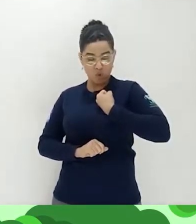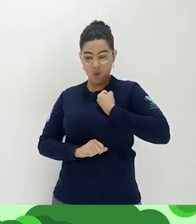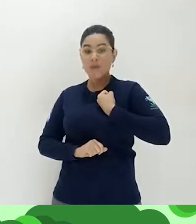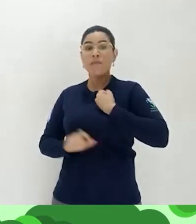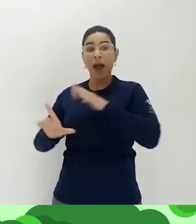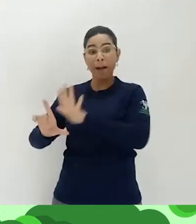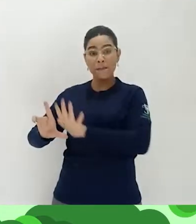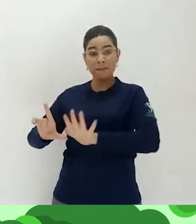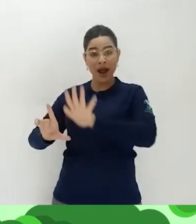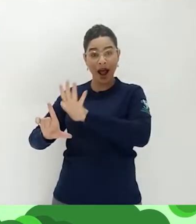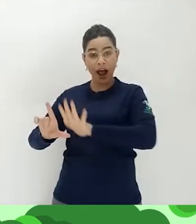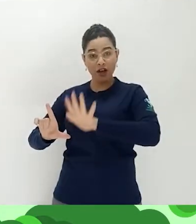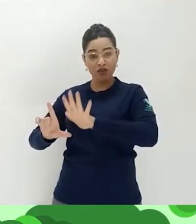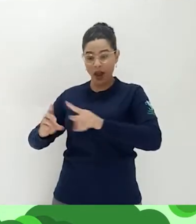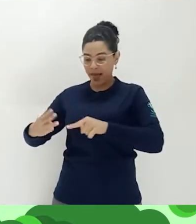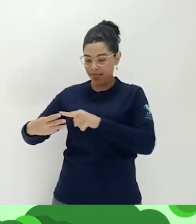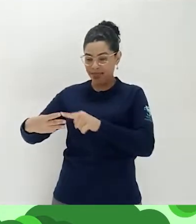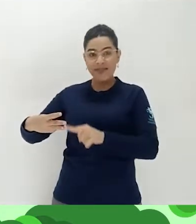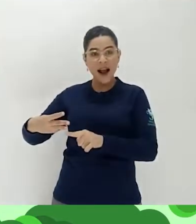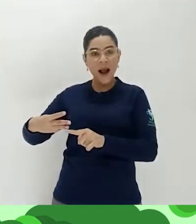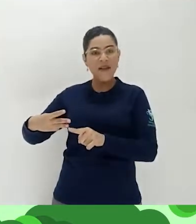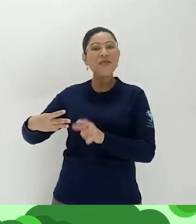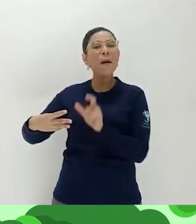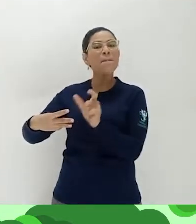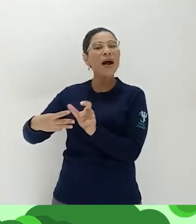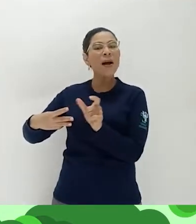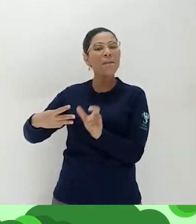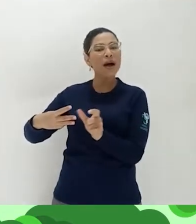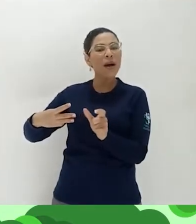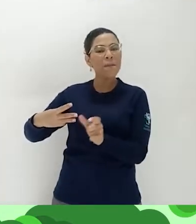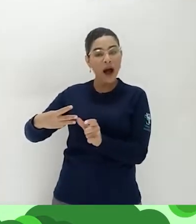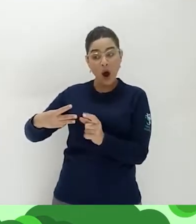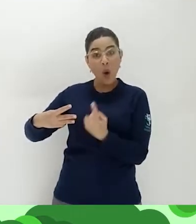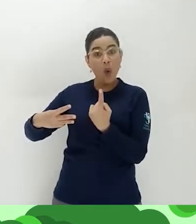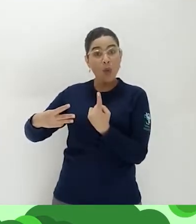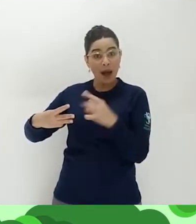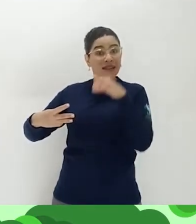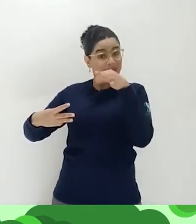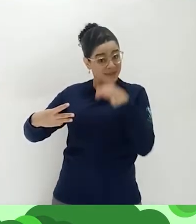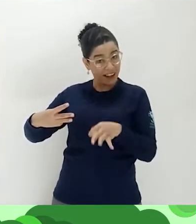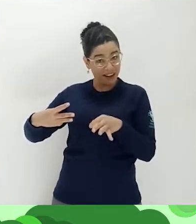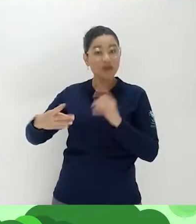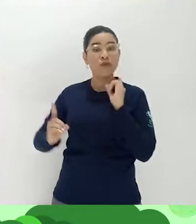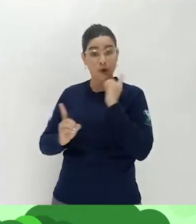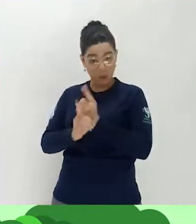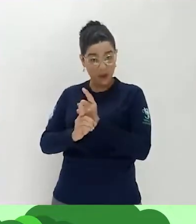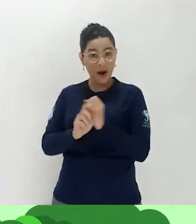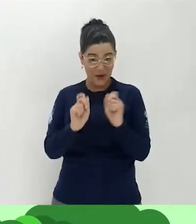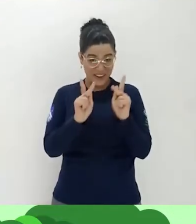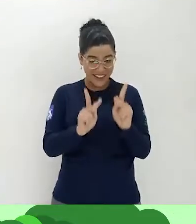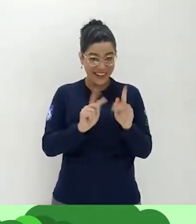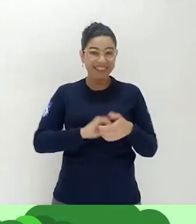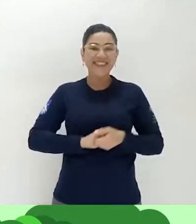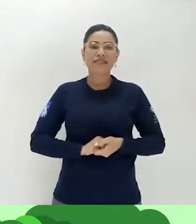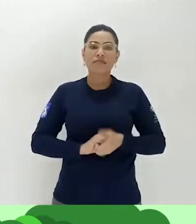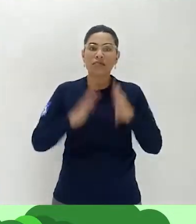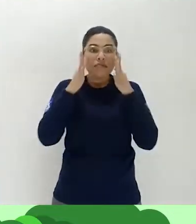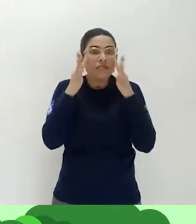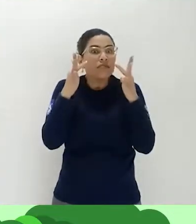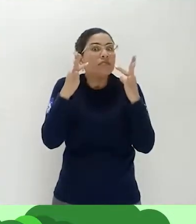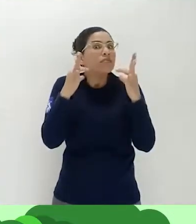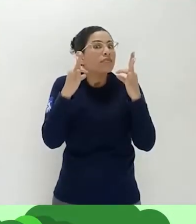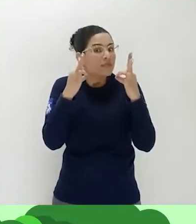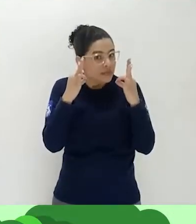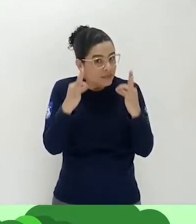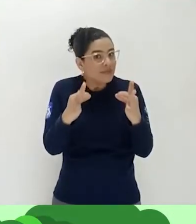imagem e tem três opções de palavras. Uma delas é a palavra correta. A gente vai encontrar, tá bom? Então, muita atenção